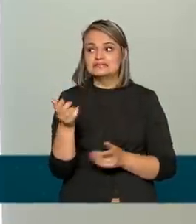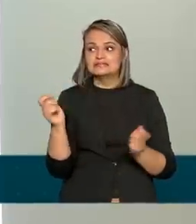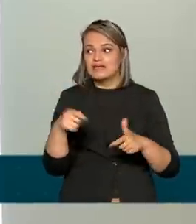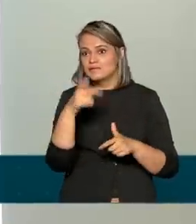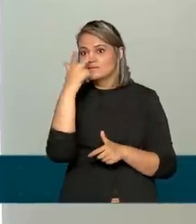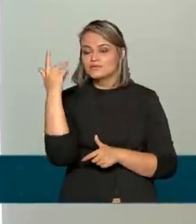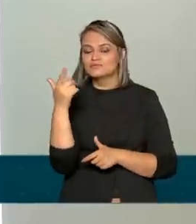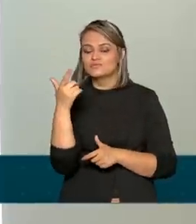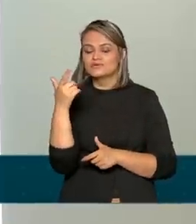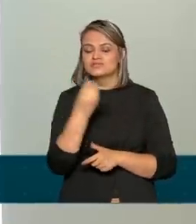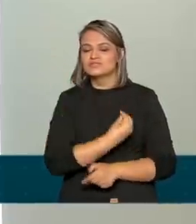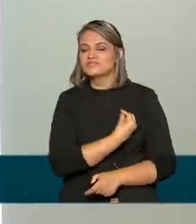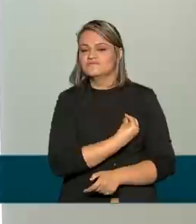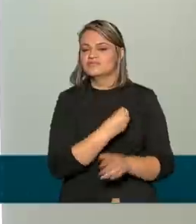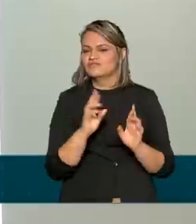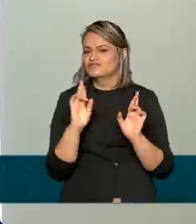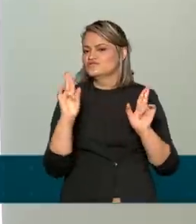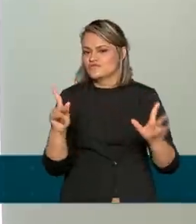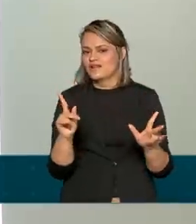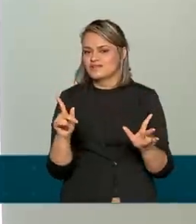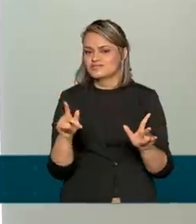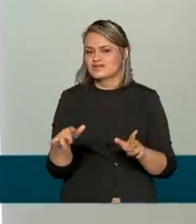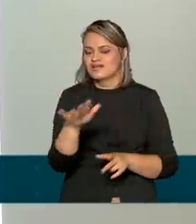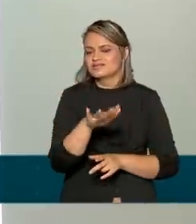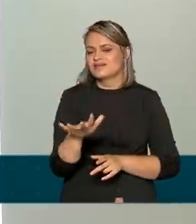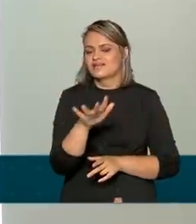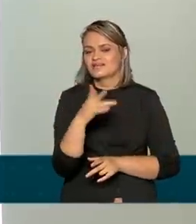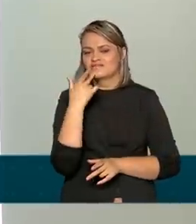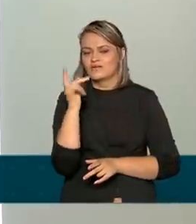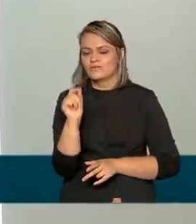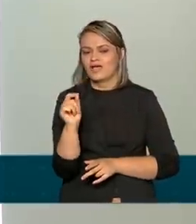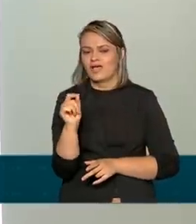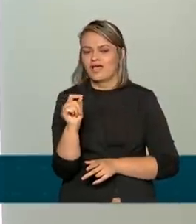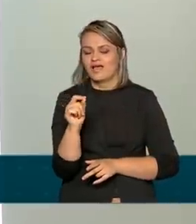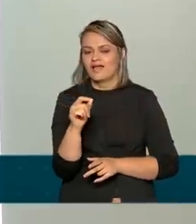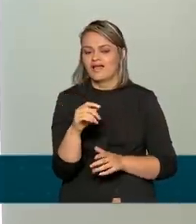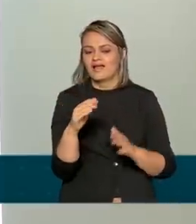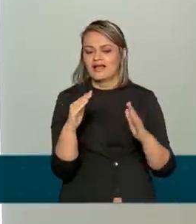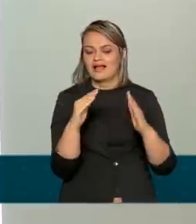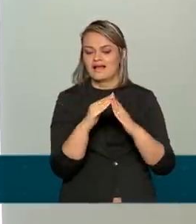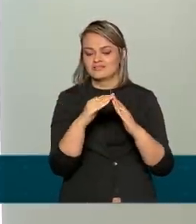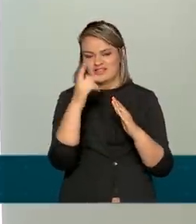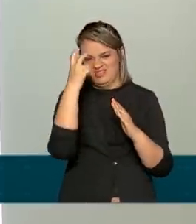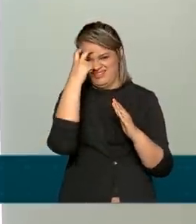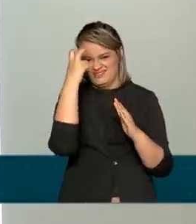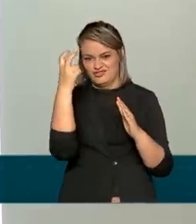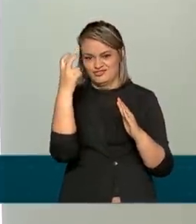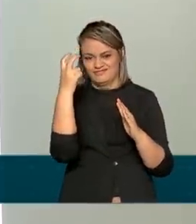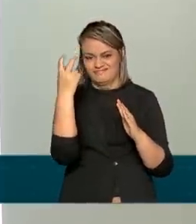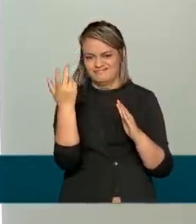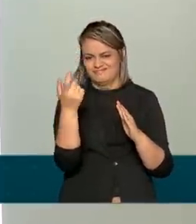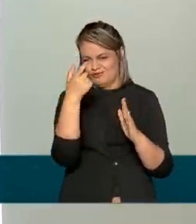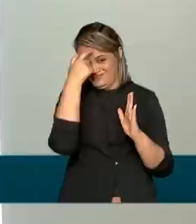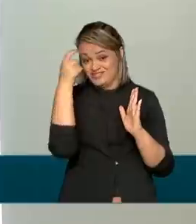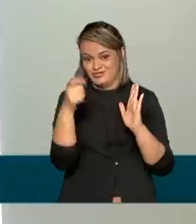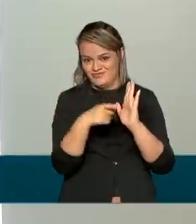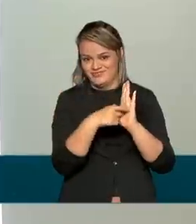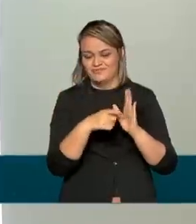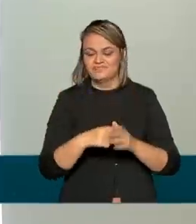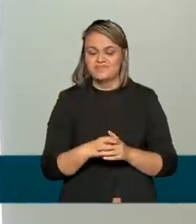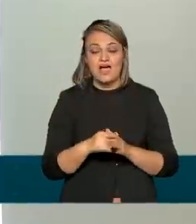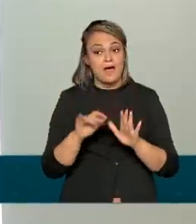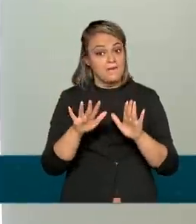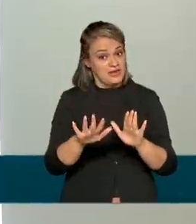pessoas vivam de forma diferente dentro do que é chamado de residência inteligente. Mas, para chegar até lá,